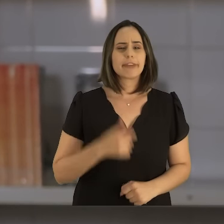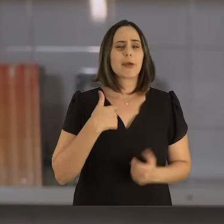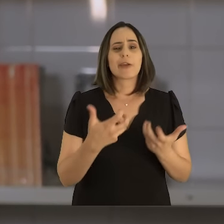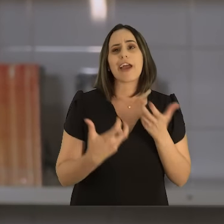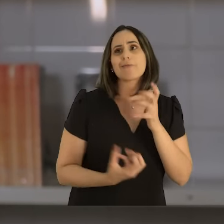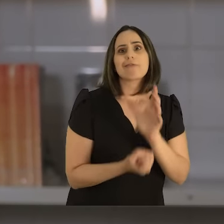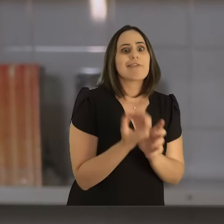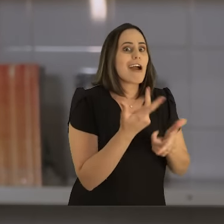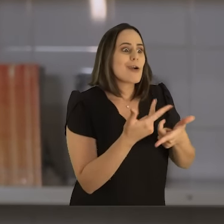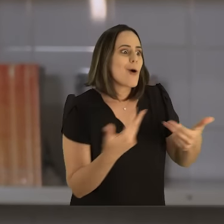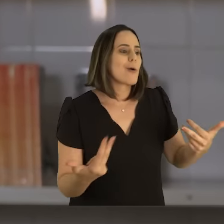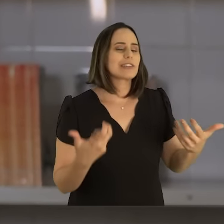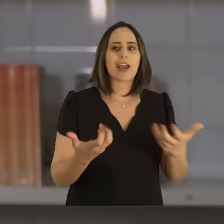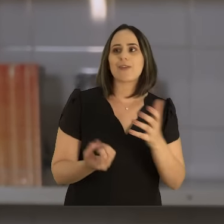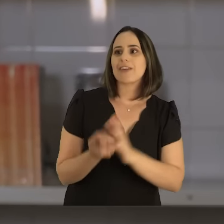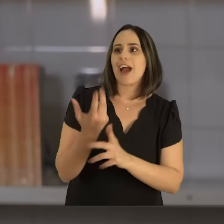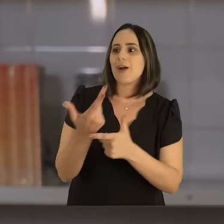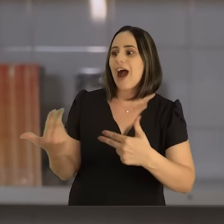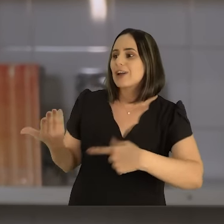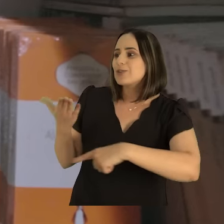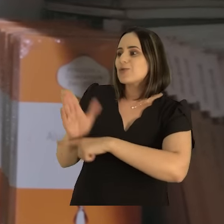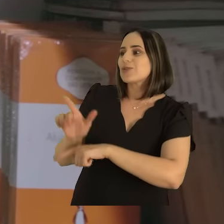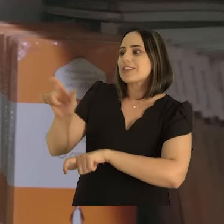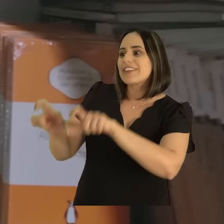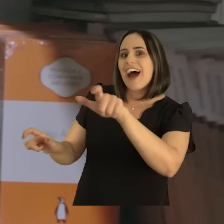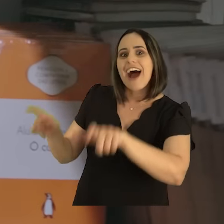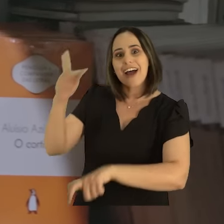coisas para ajudar na vida das pessoas.